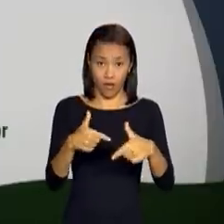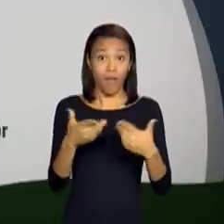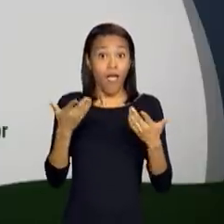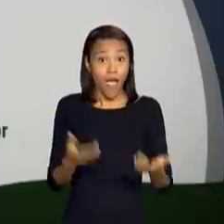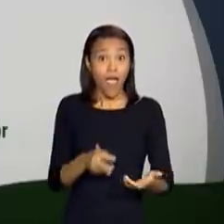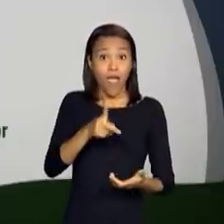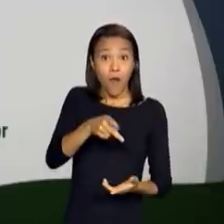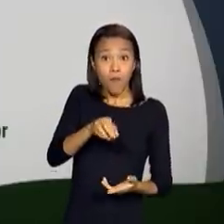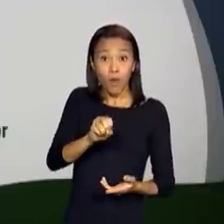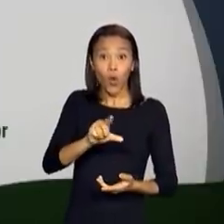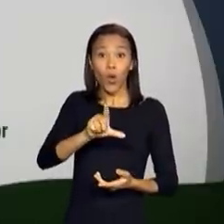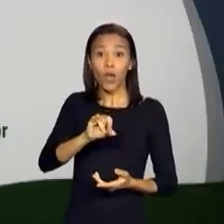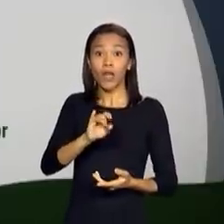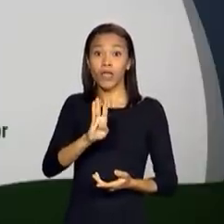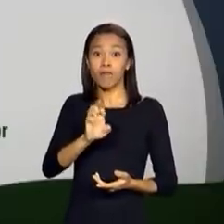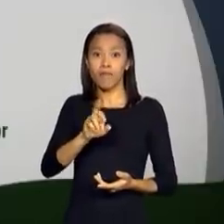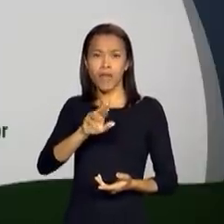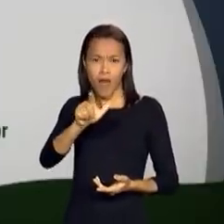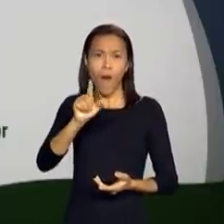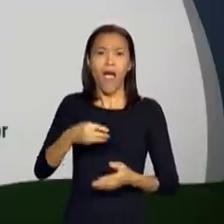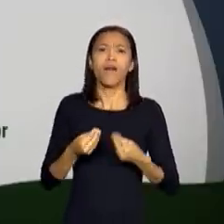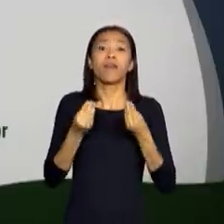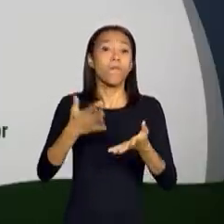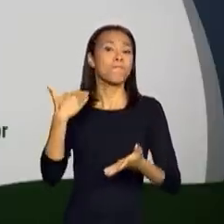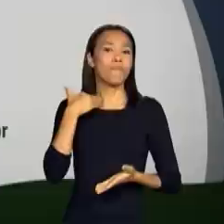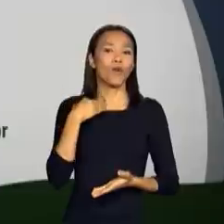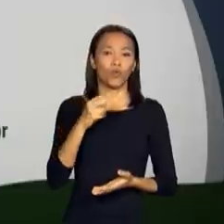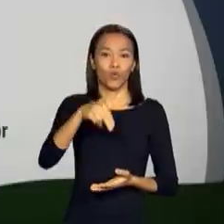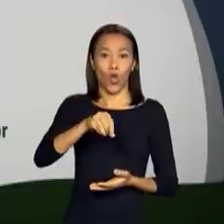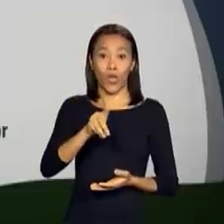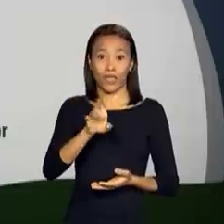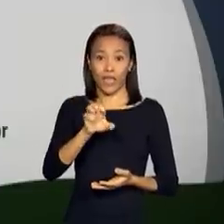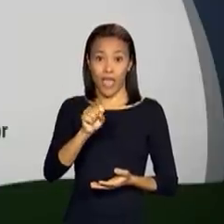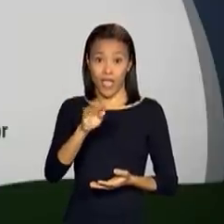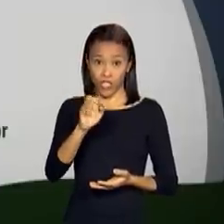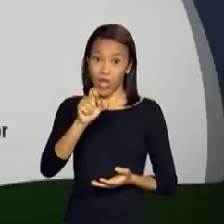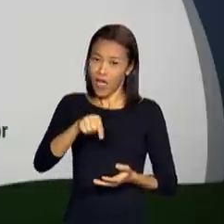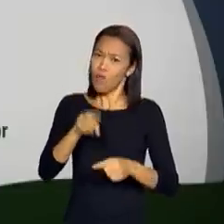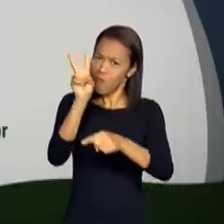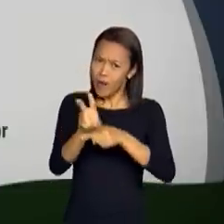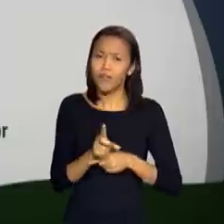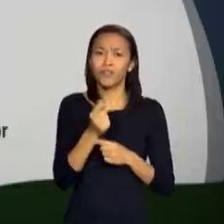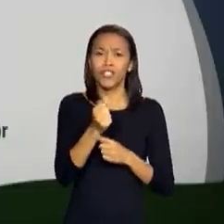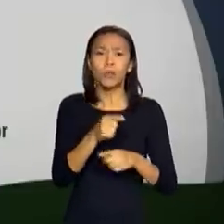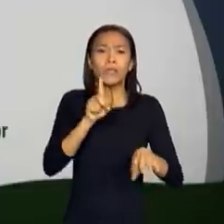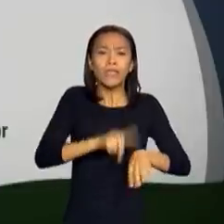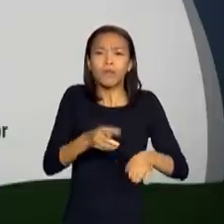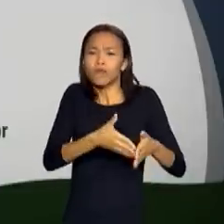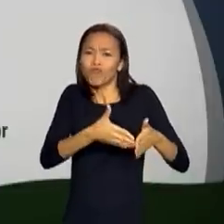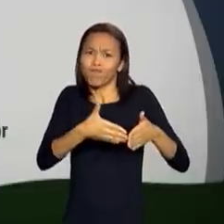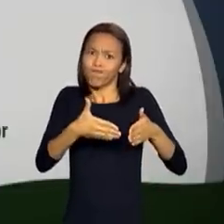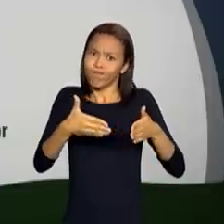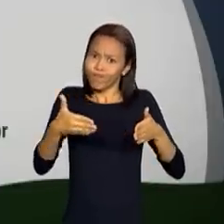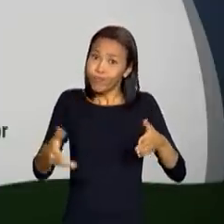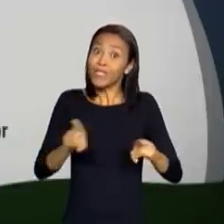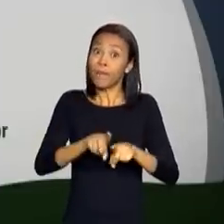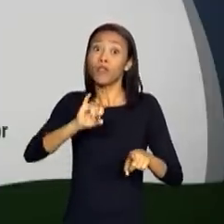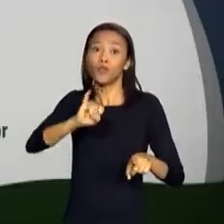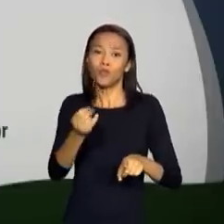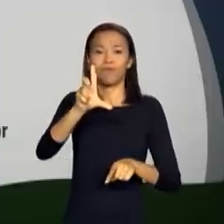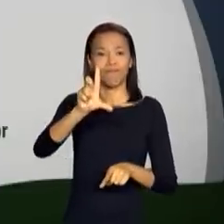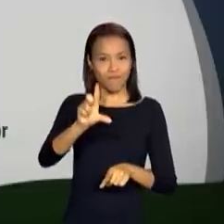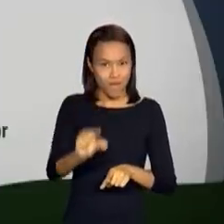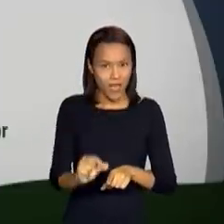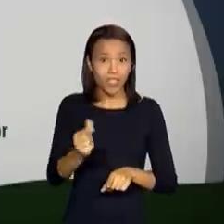É o ProLiberal, oferecido pelo Banco do Nordeste. A linha de financiamento oferece prazos maiores e juros mais